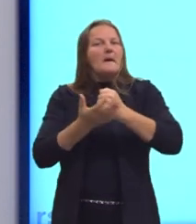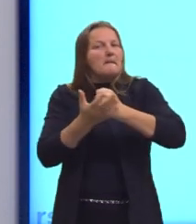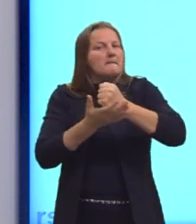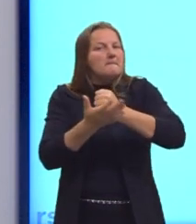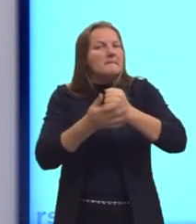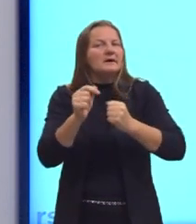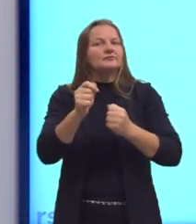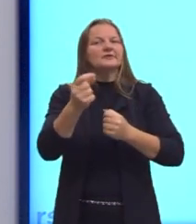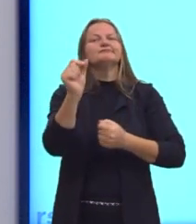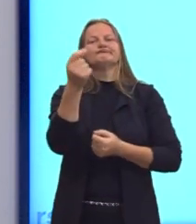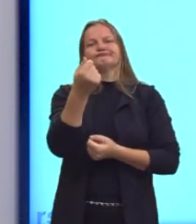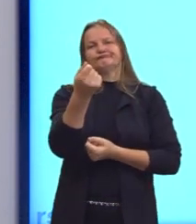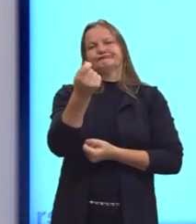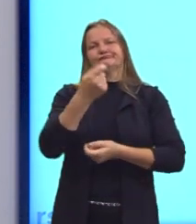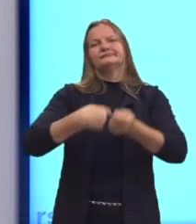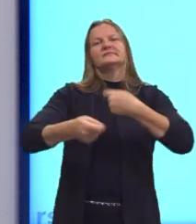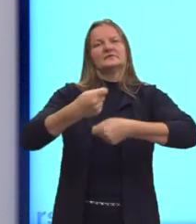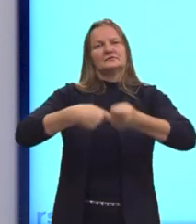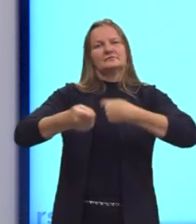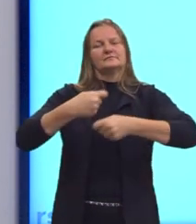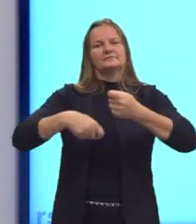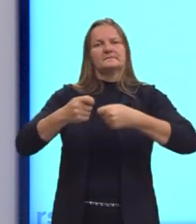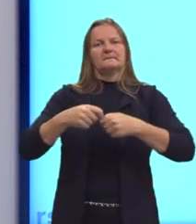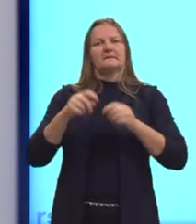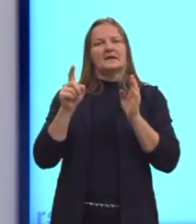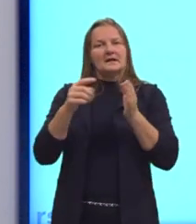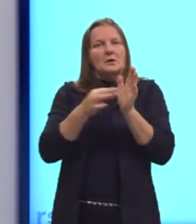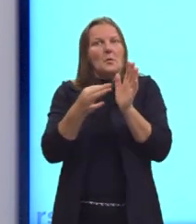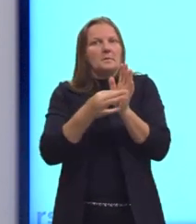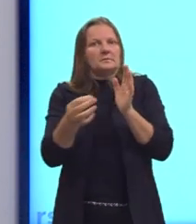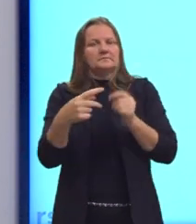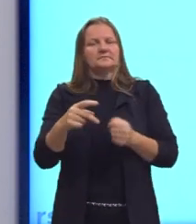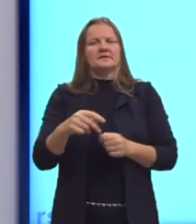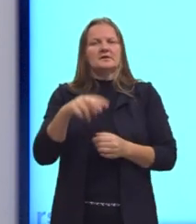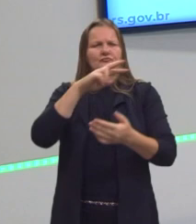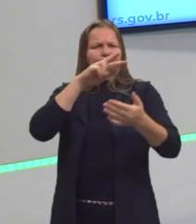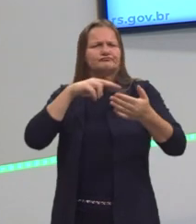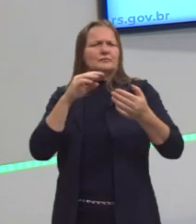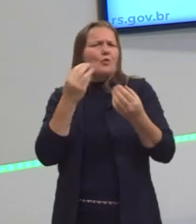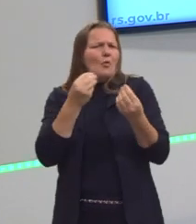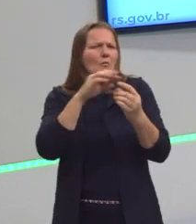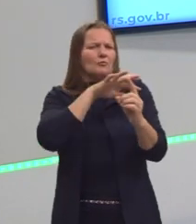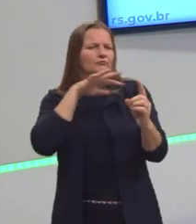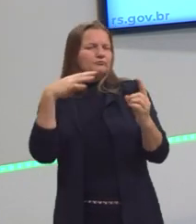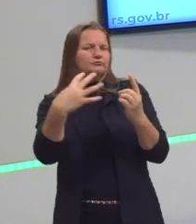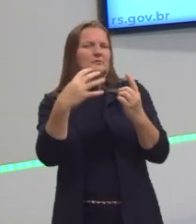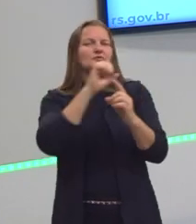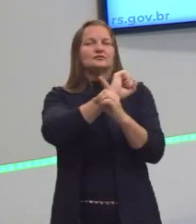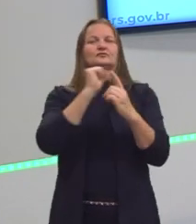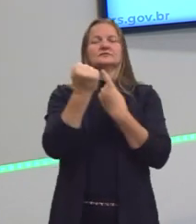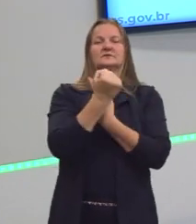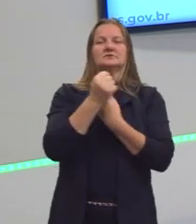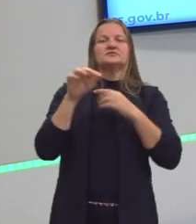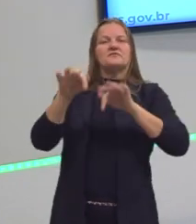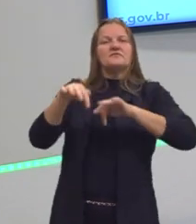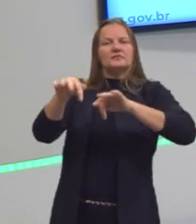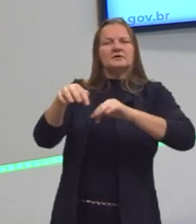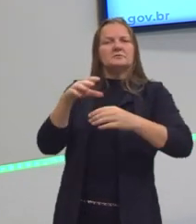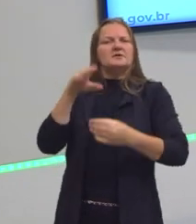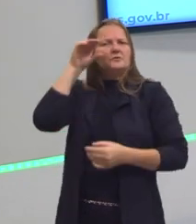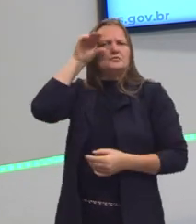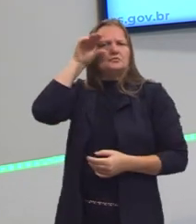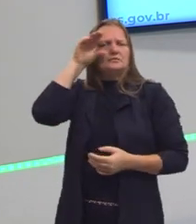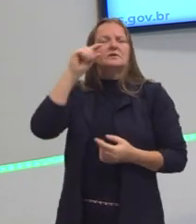questões econômicas. Ele faz uma leitura da sociedade, da época grega, feudalismo, e ele